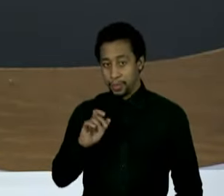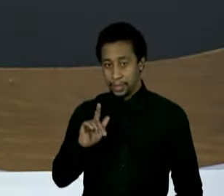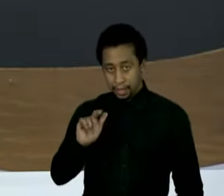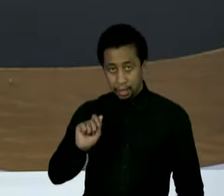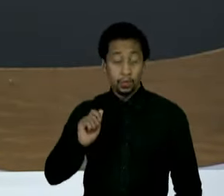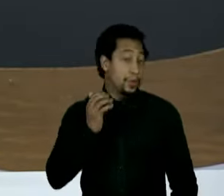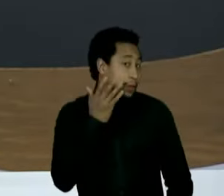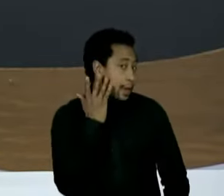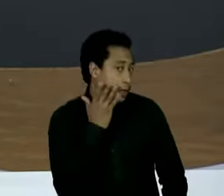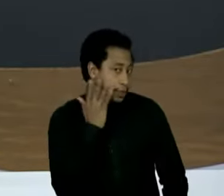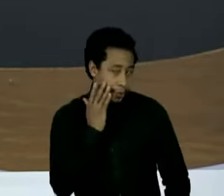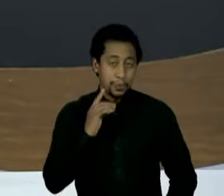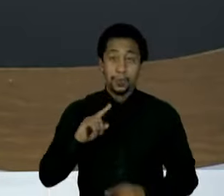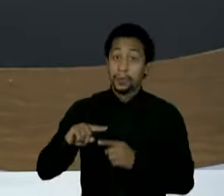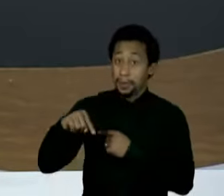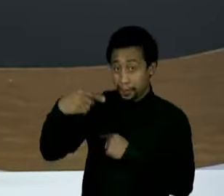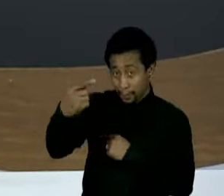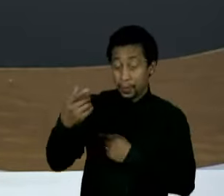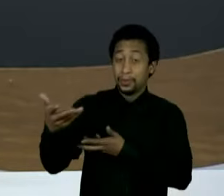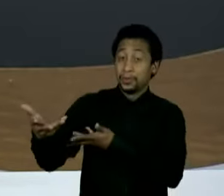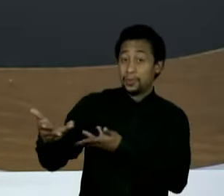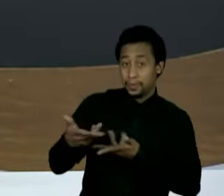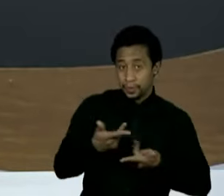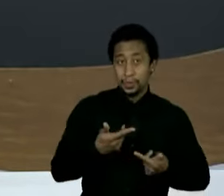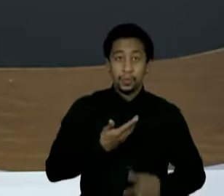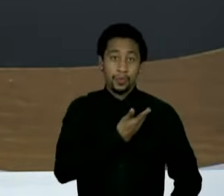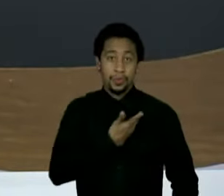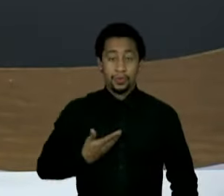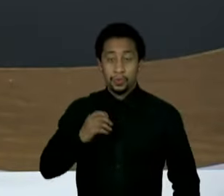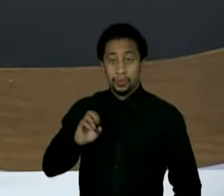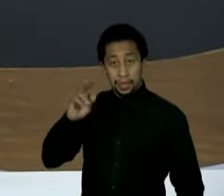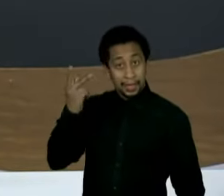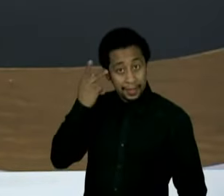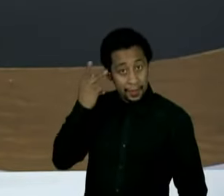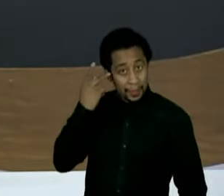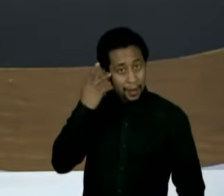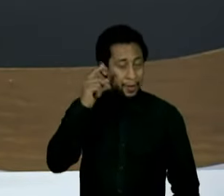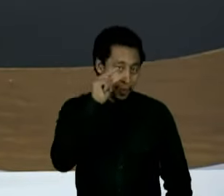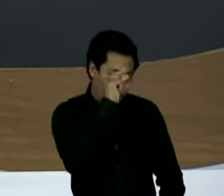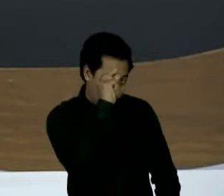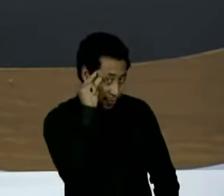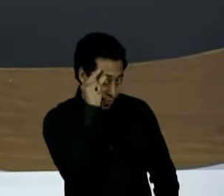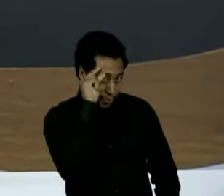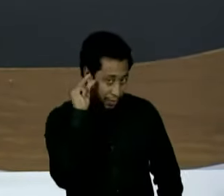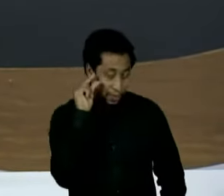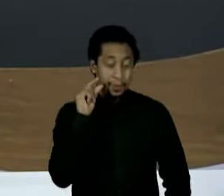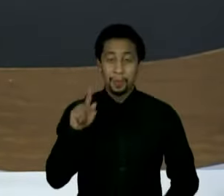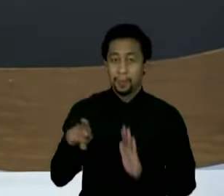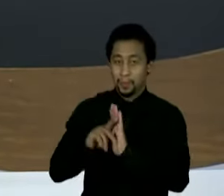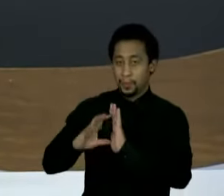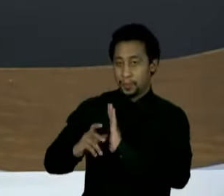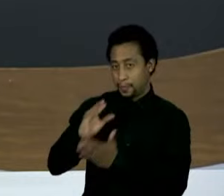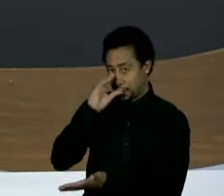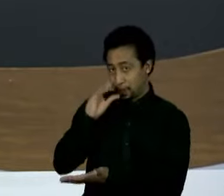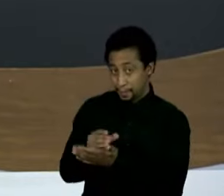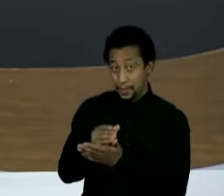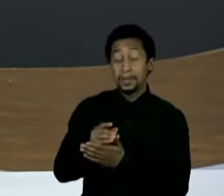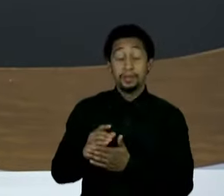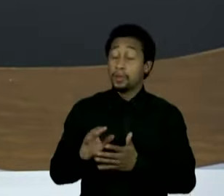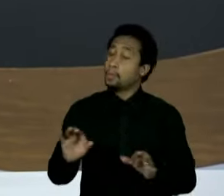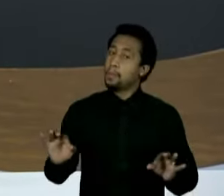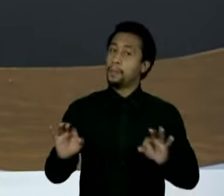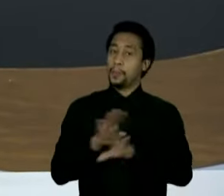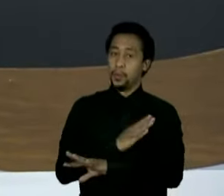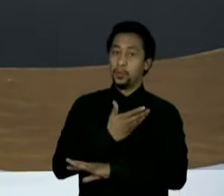julho, será a vez do governador de São Paulo e pré-candidato do PSDB, Rodrigo Garcia. Com isso, encerramos o ciclo da sucessão